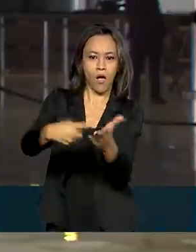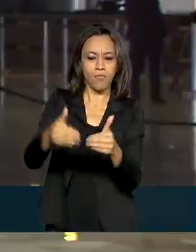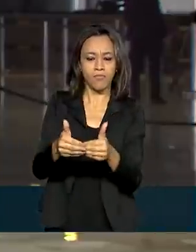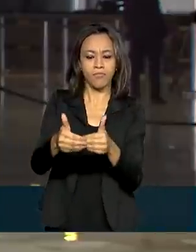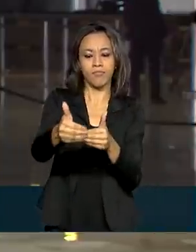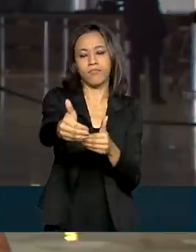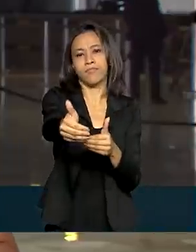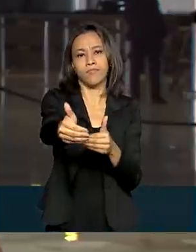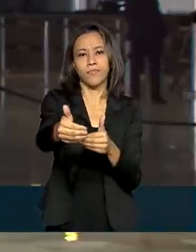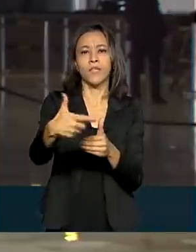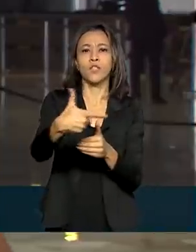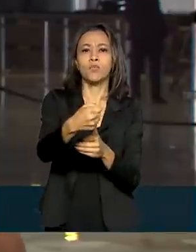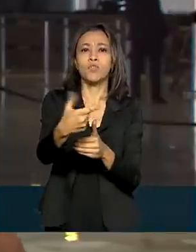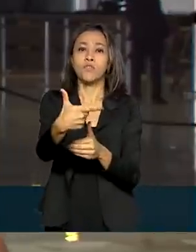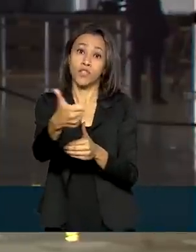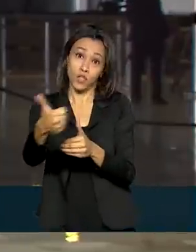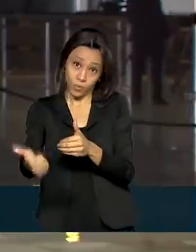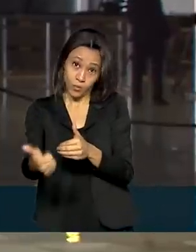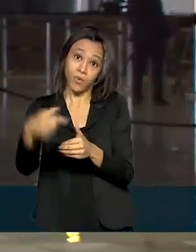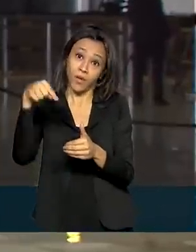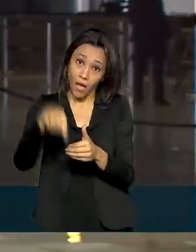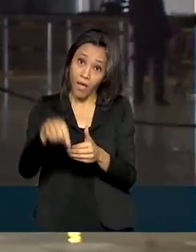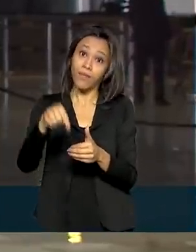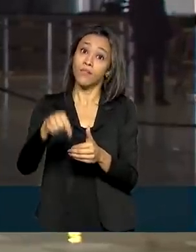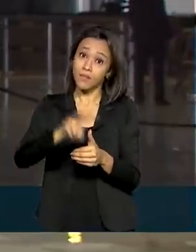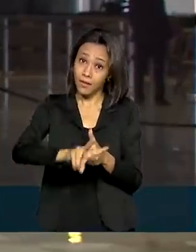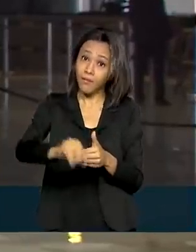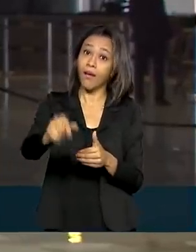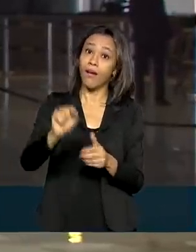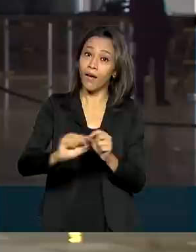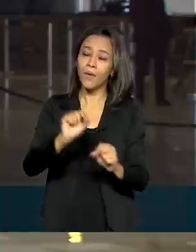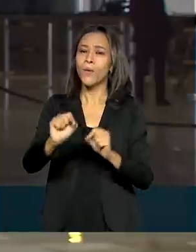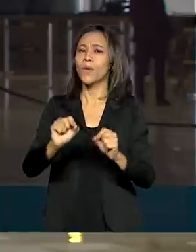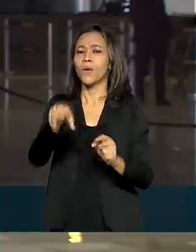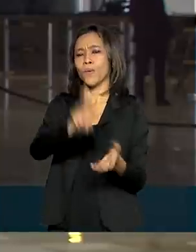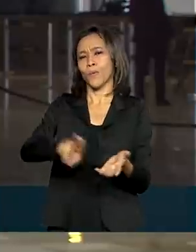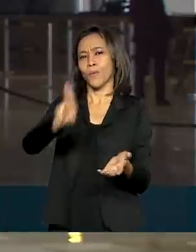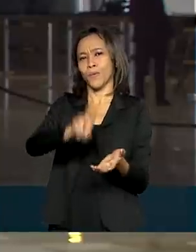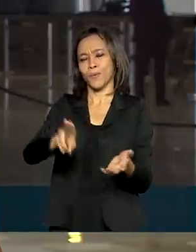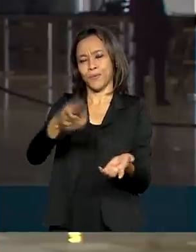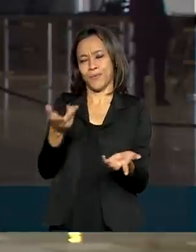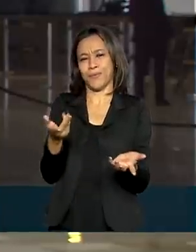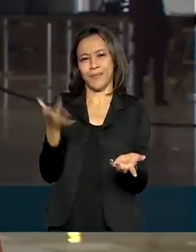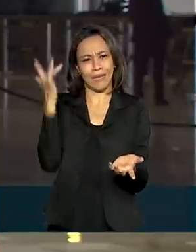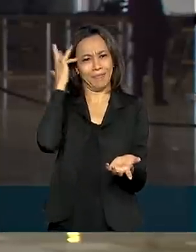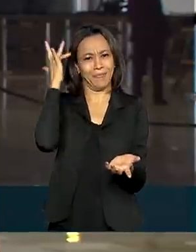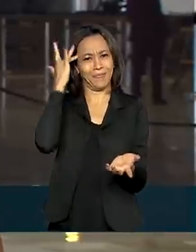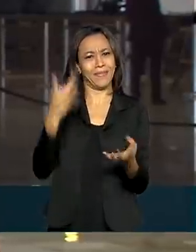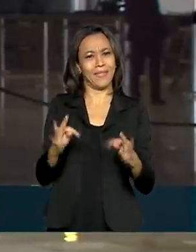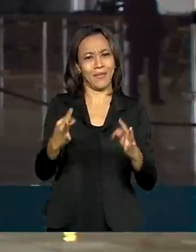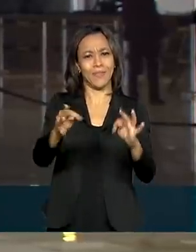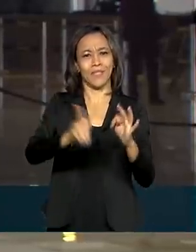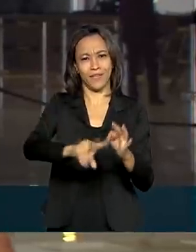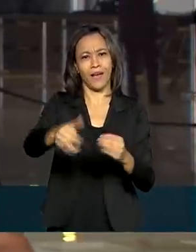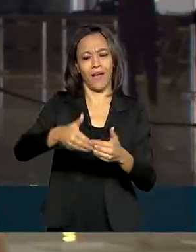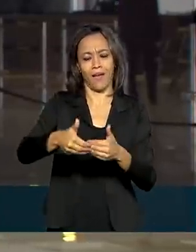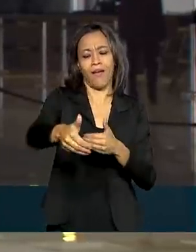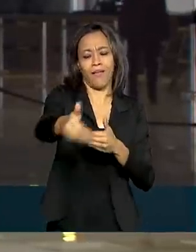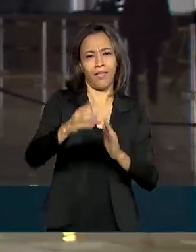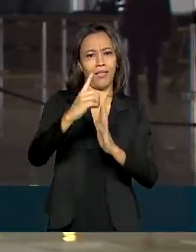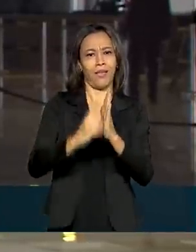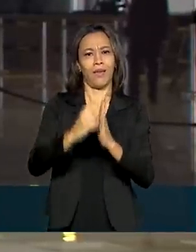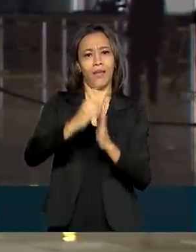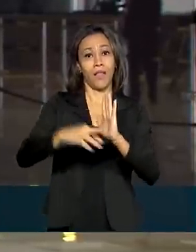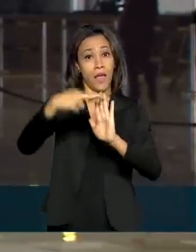2021 e esse é um próximo passo rumo à modernização com a chegada, com a publicação desse decreto de